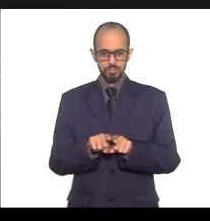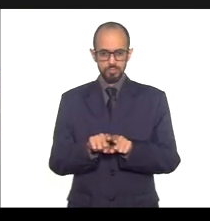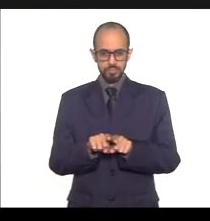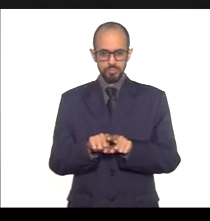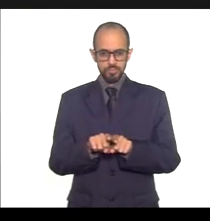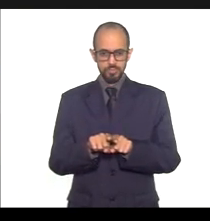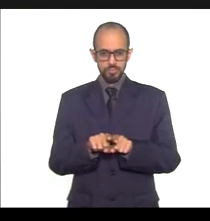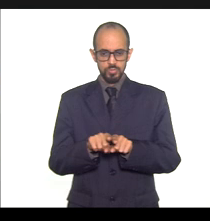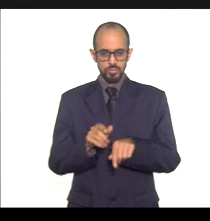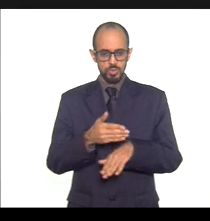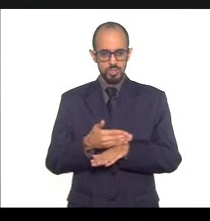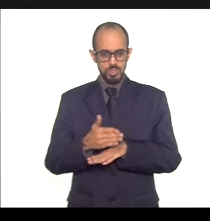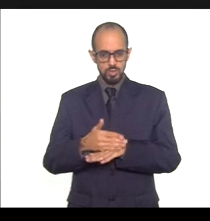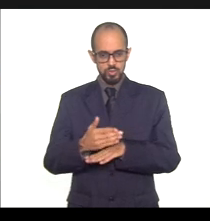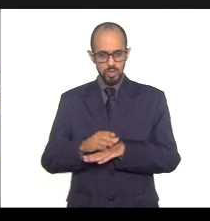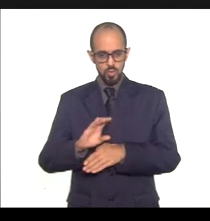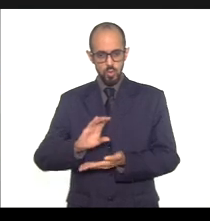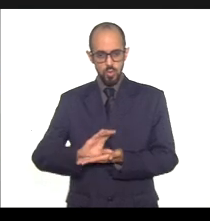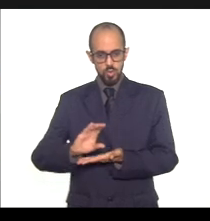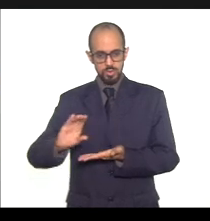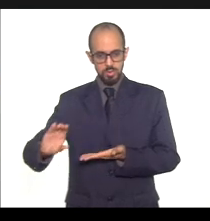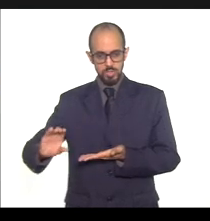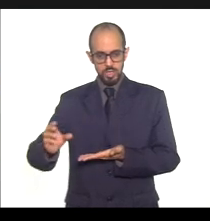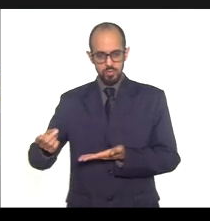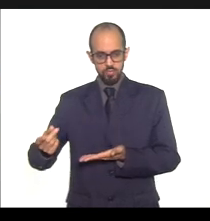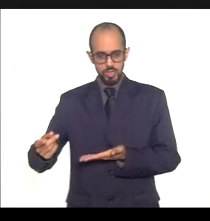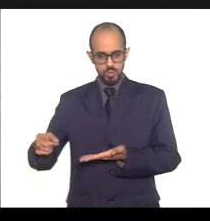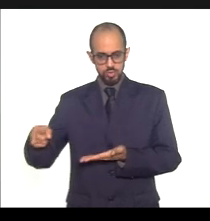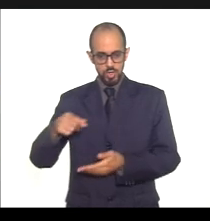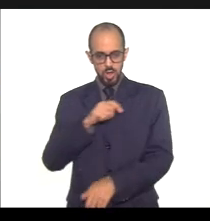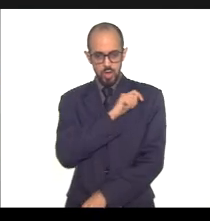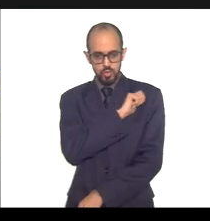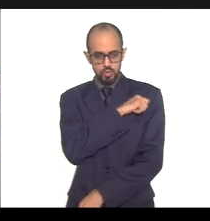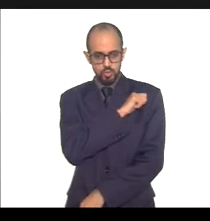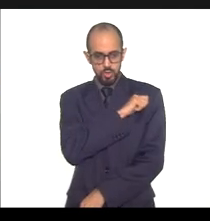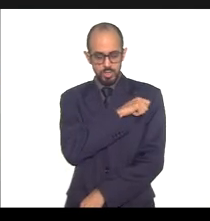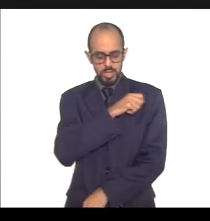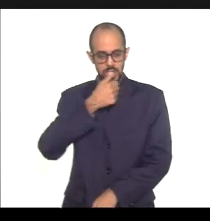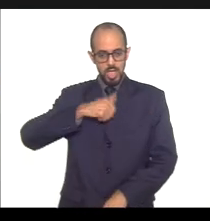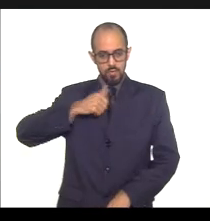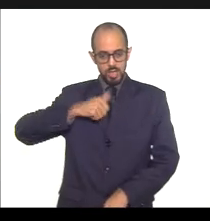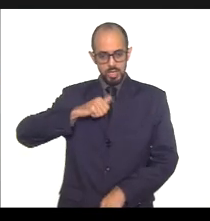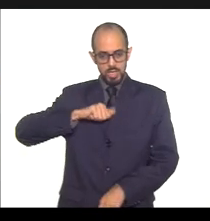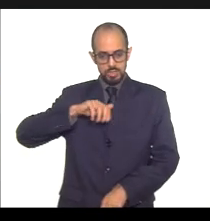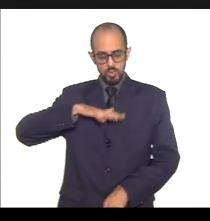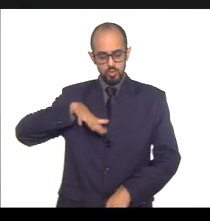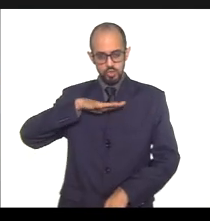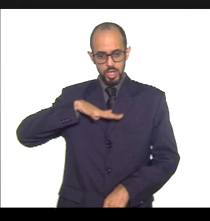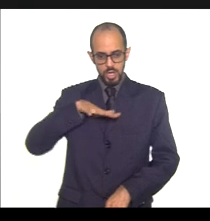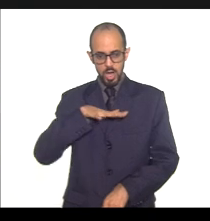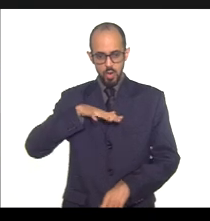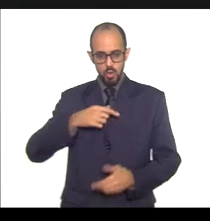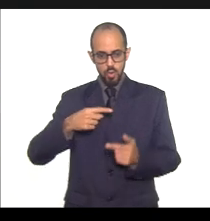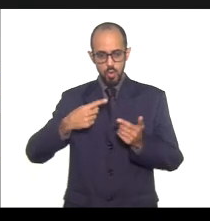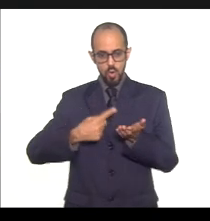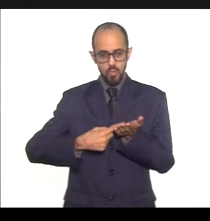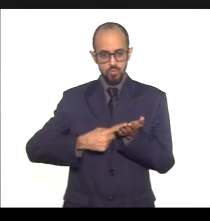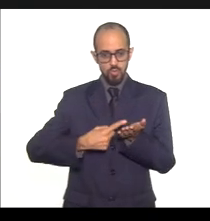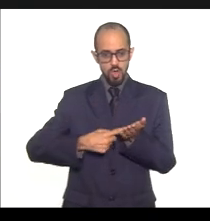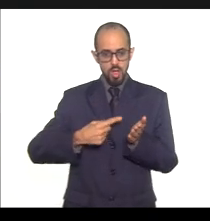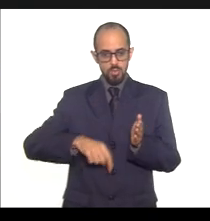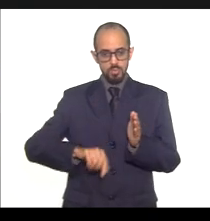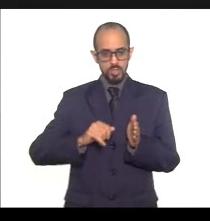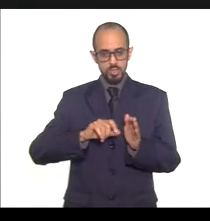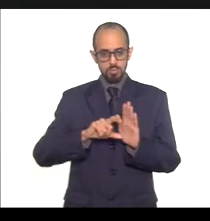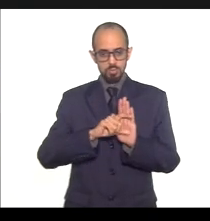execução orçamentar e financeira, auditorias, análise e considerações gerais, conforme termos do inciso primeiro